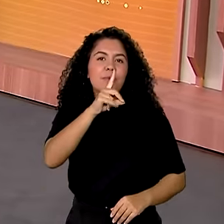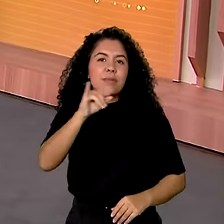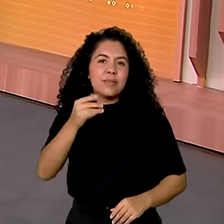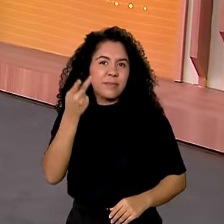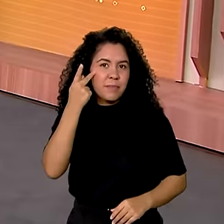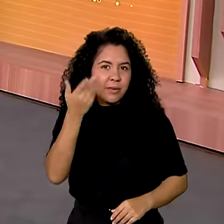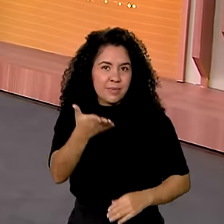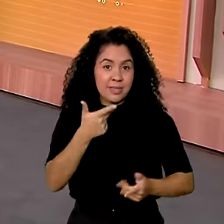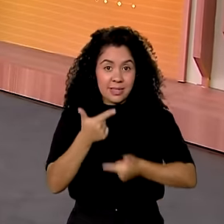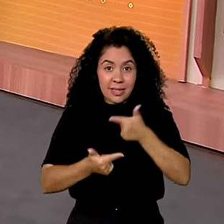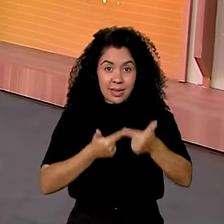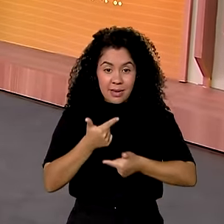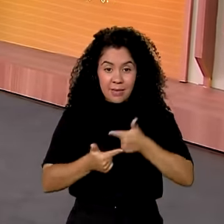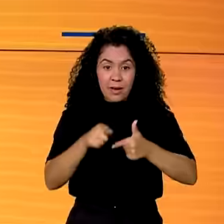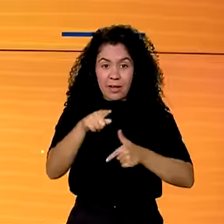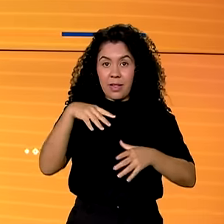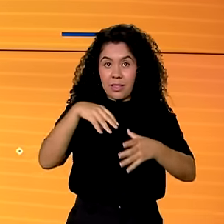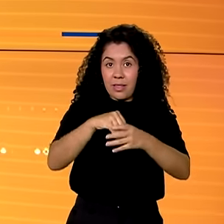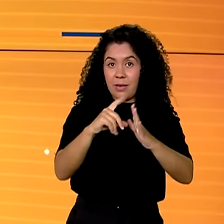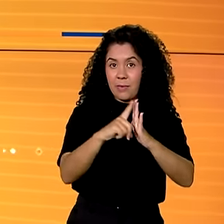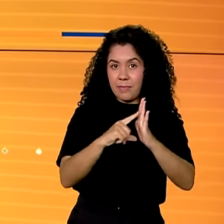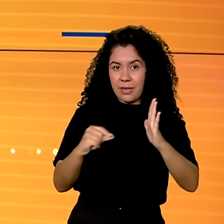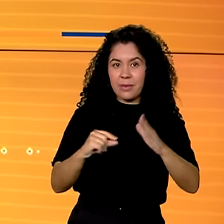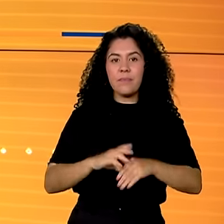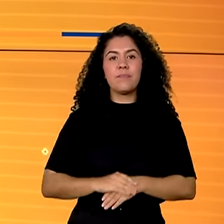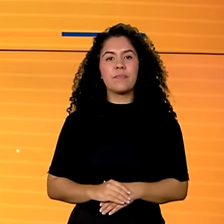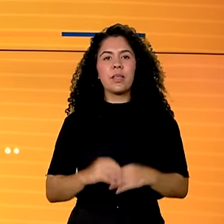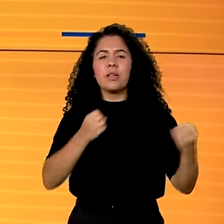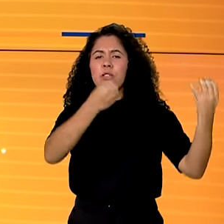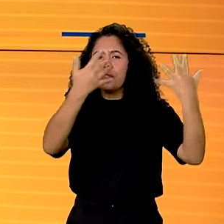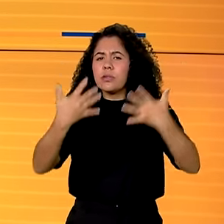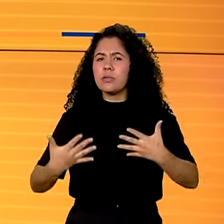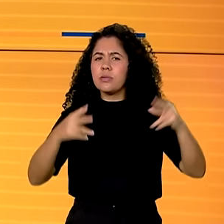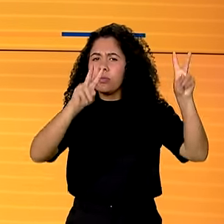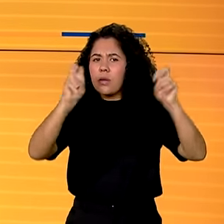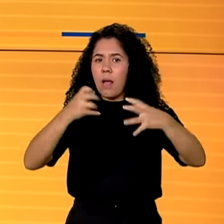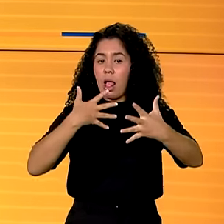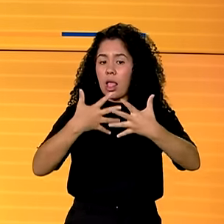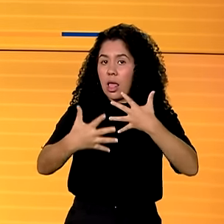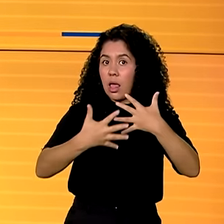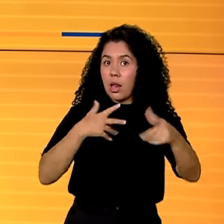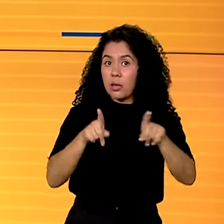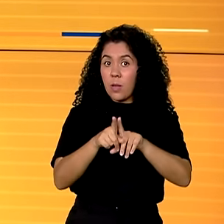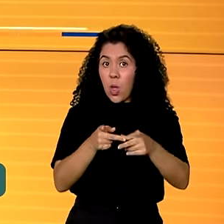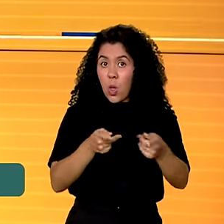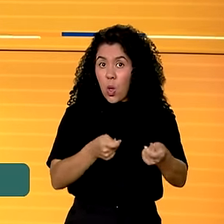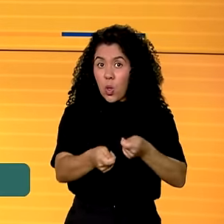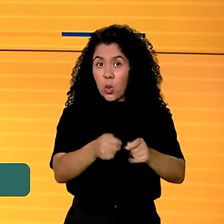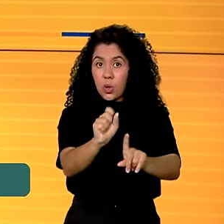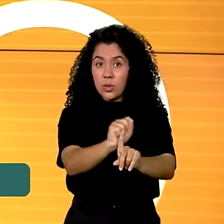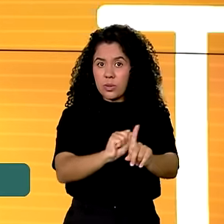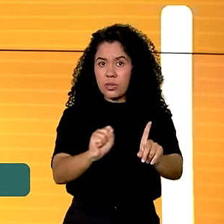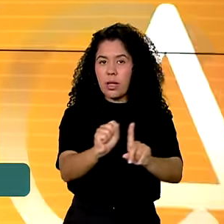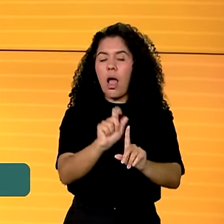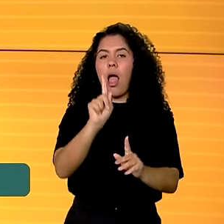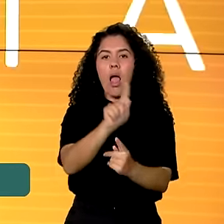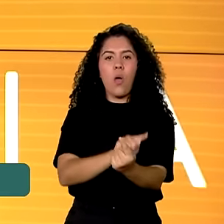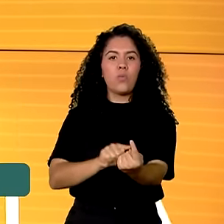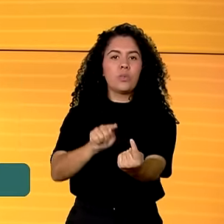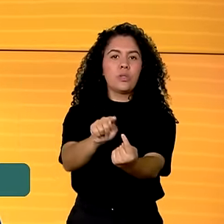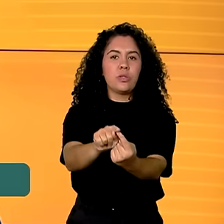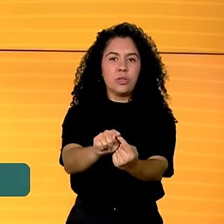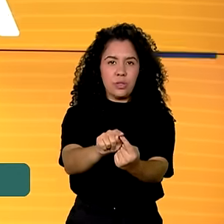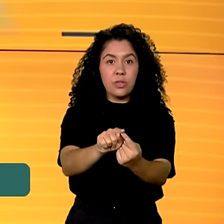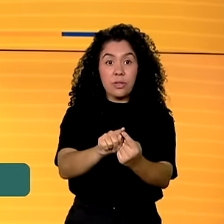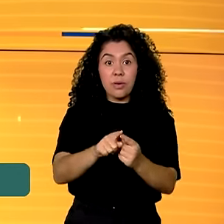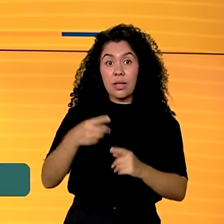trabalho aí no Planalto. Mais transparência e controle social. Essas são as metas com a terceira